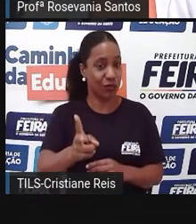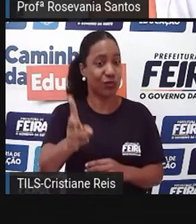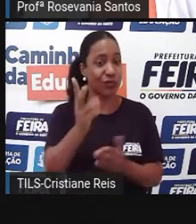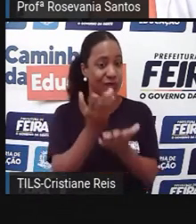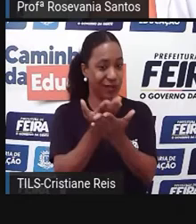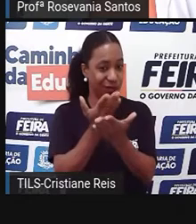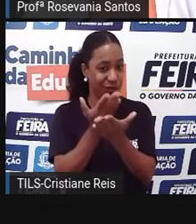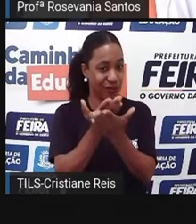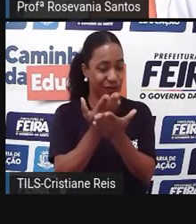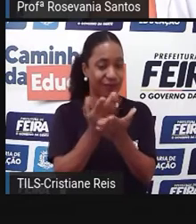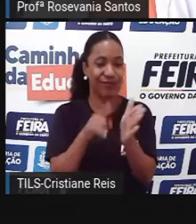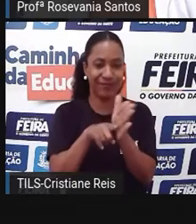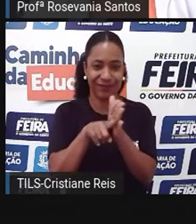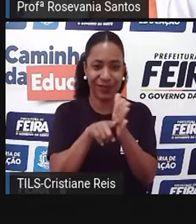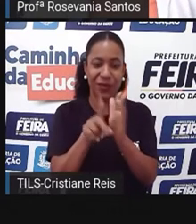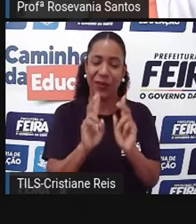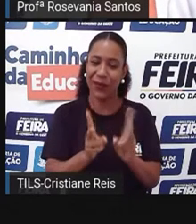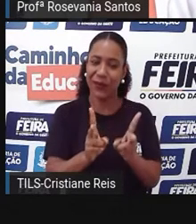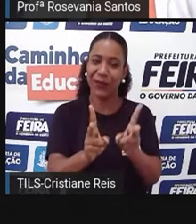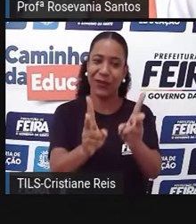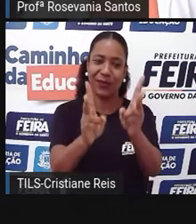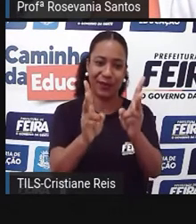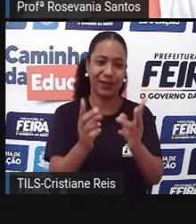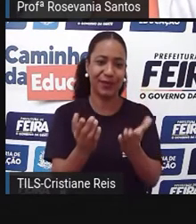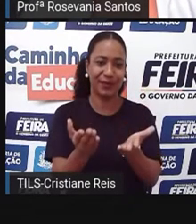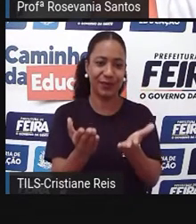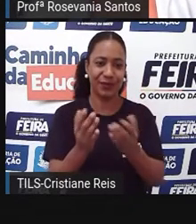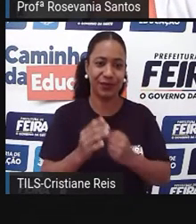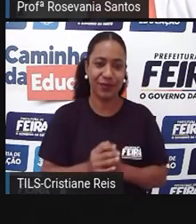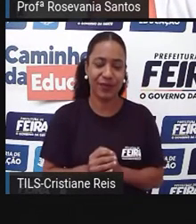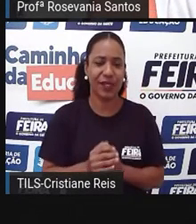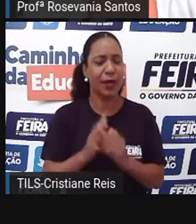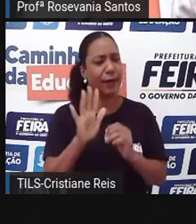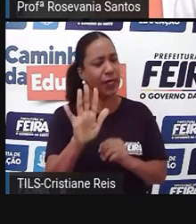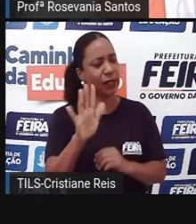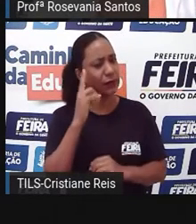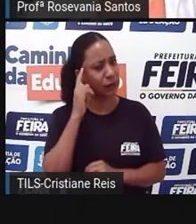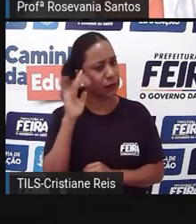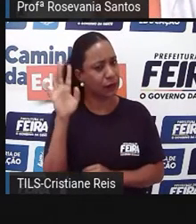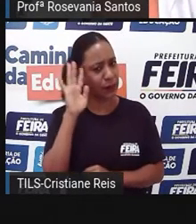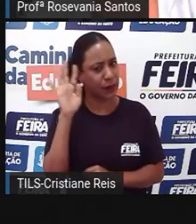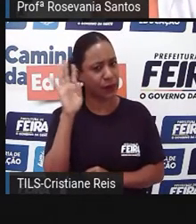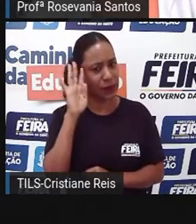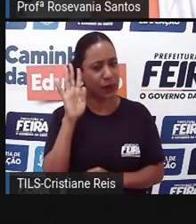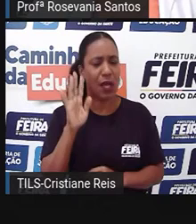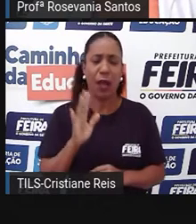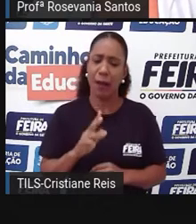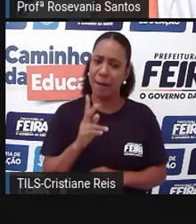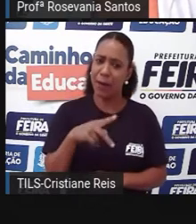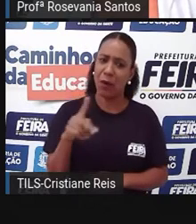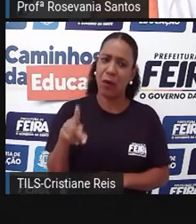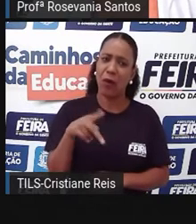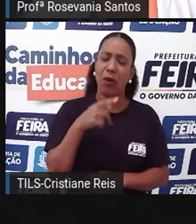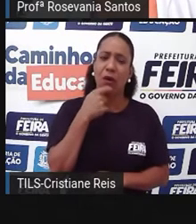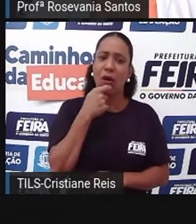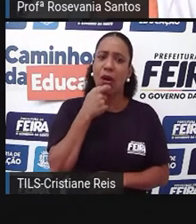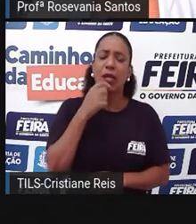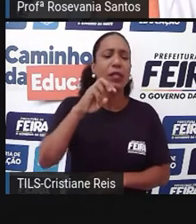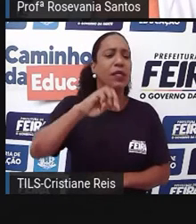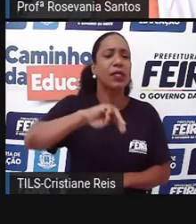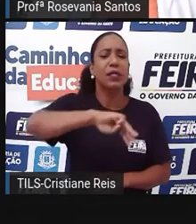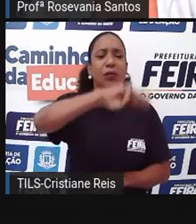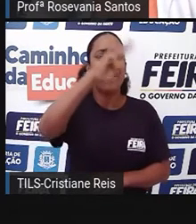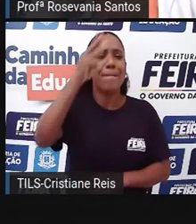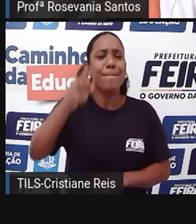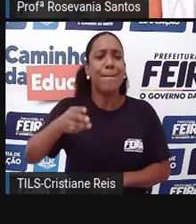estudando mais, as principais formas. Mas aí você vai perguntar, professora, mas também não tem as montanhas como forma de relevo? Tem,